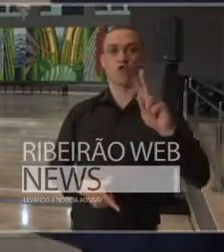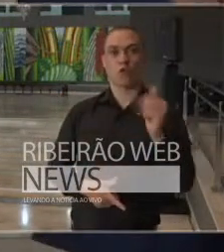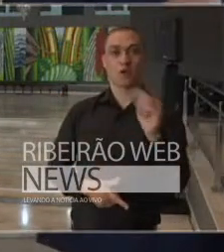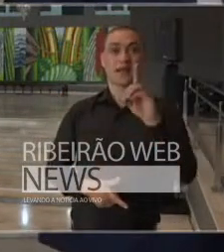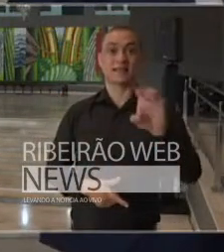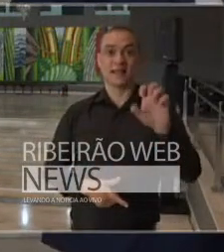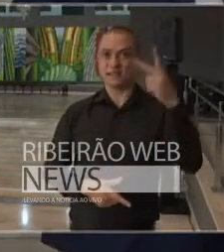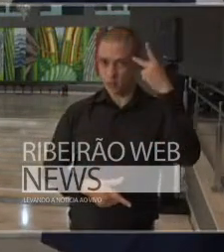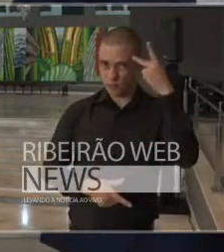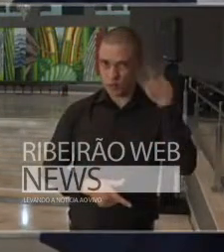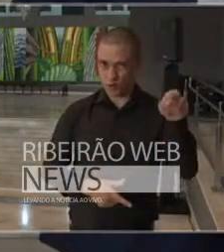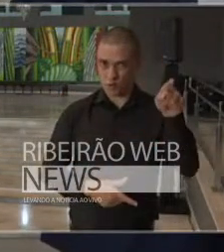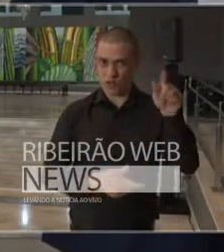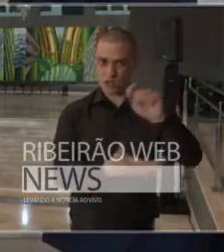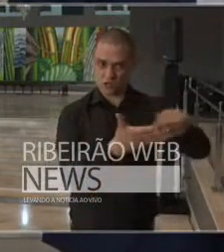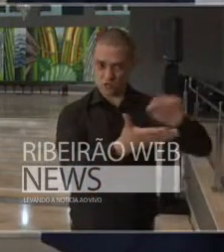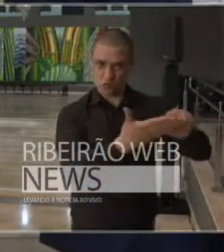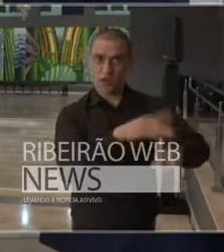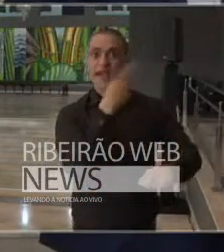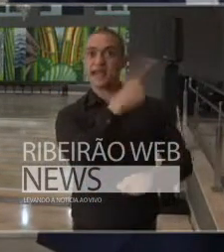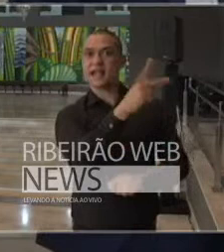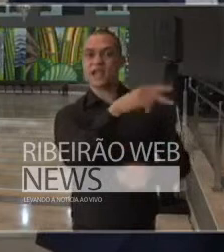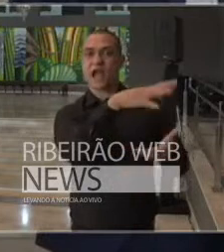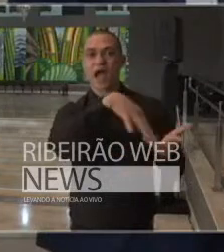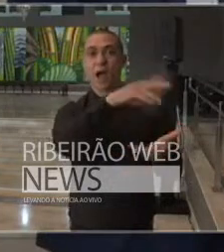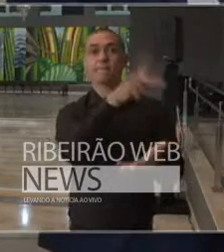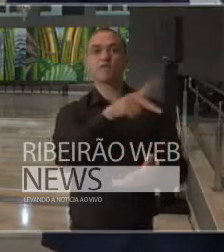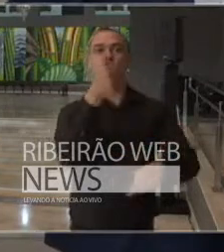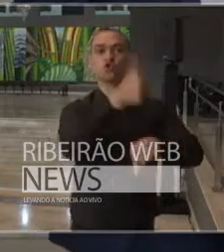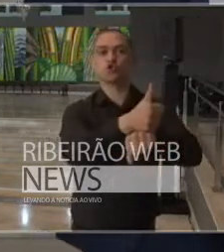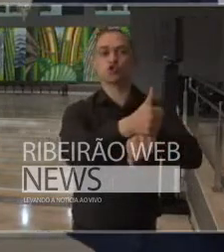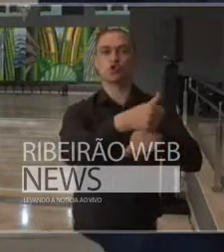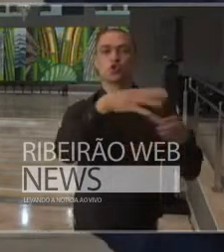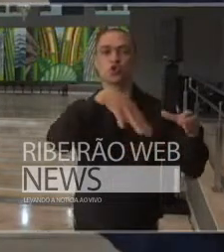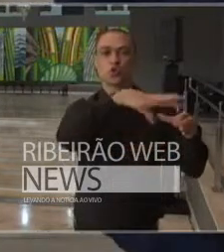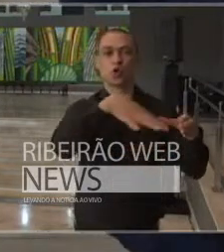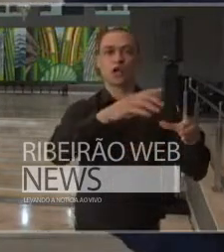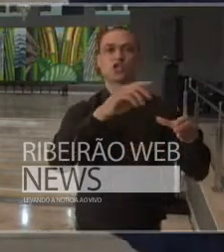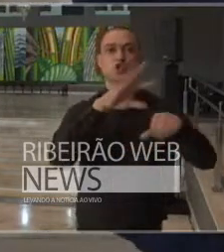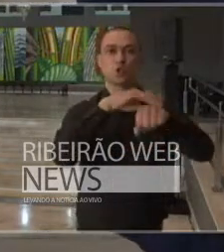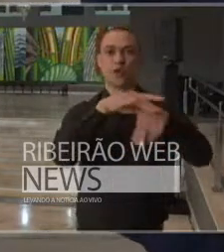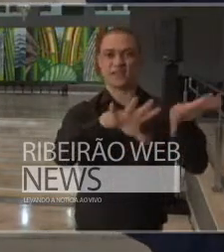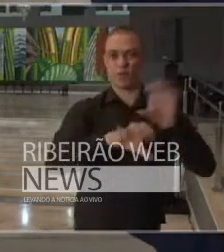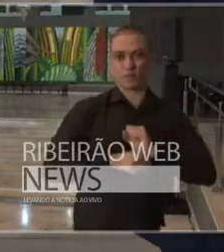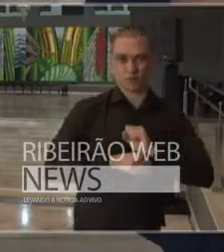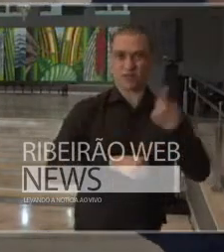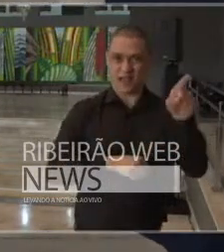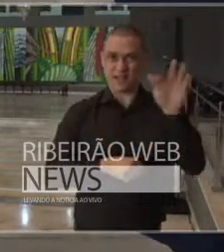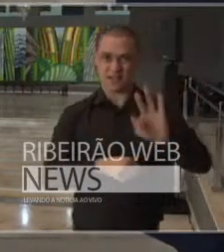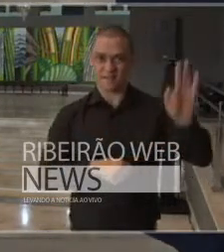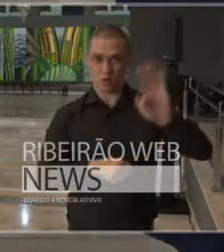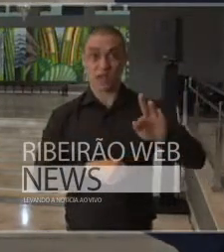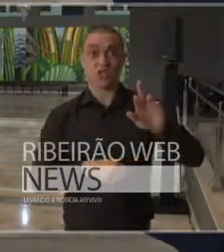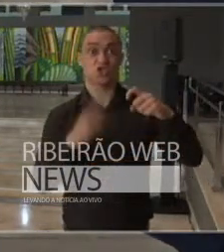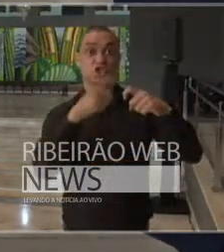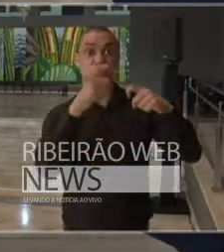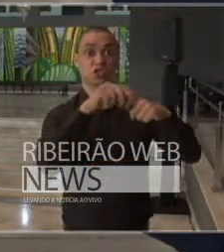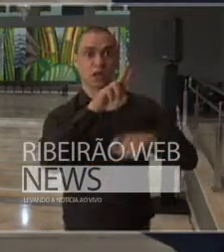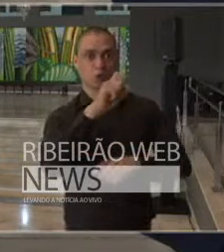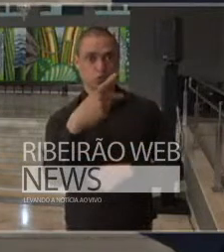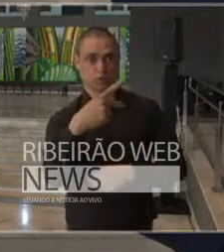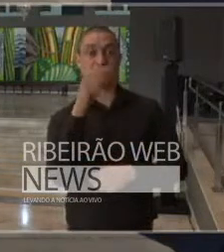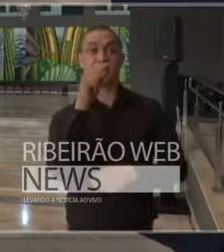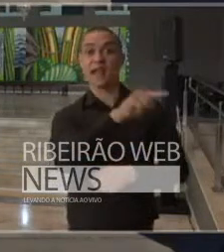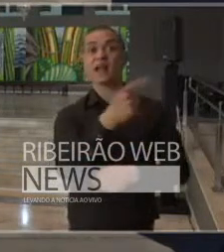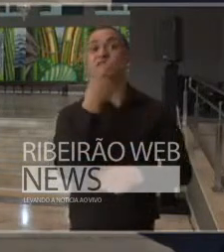que é do departamento professor titular do departamento de molestias infecciosas da faculdade de medicina onde ele